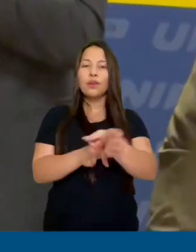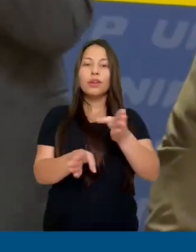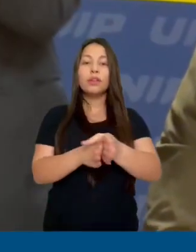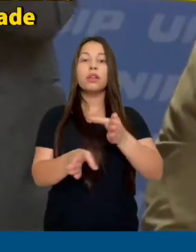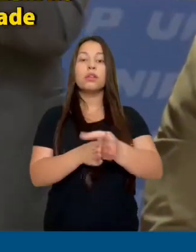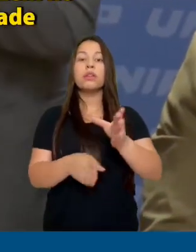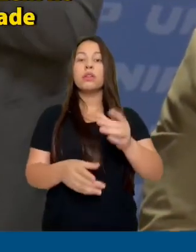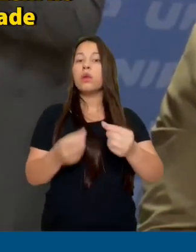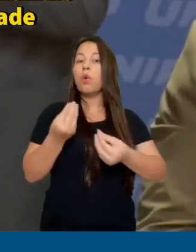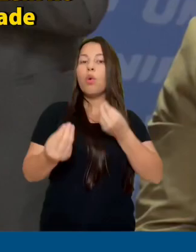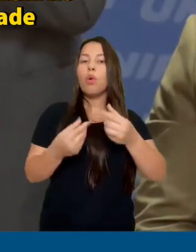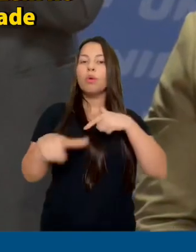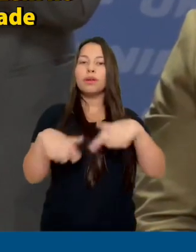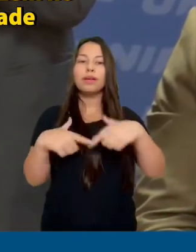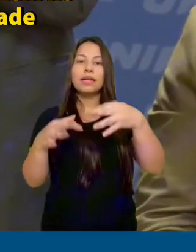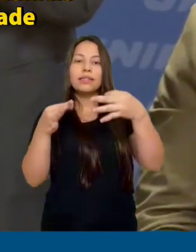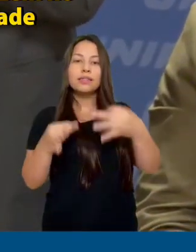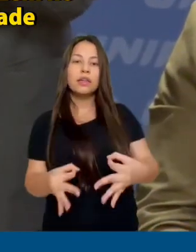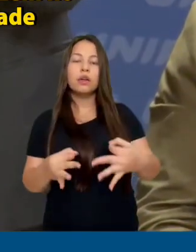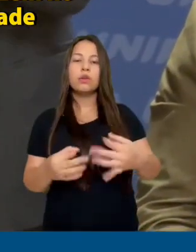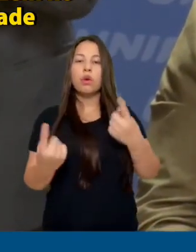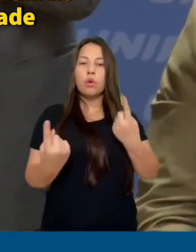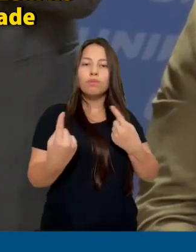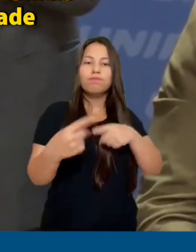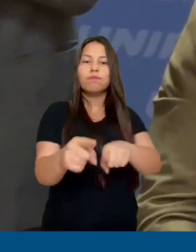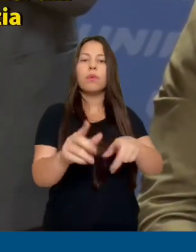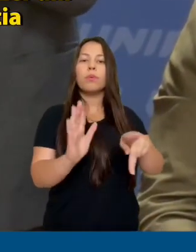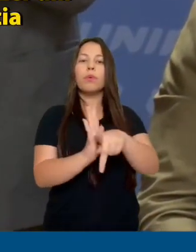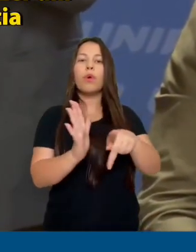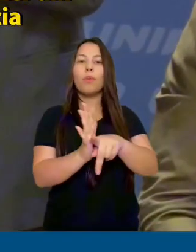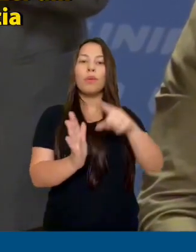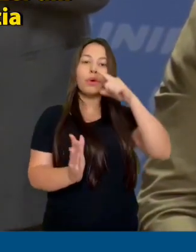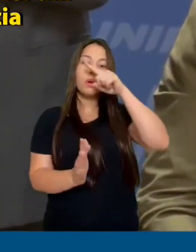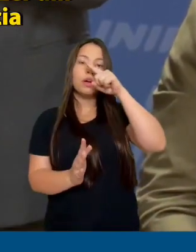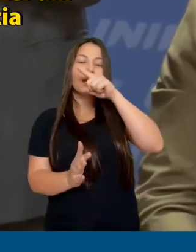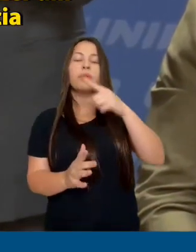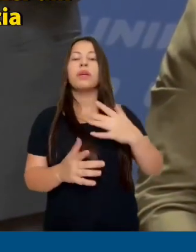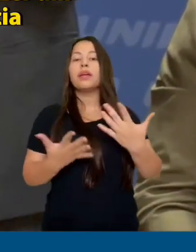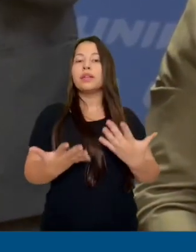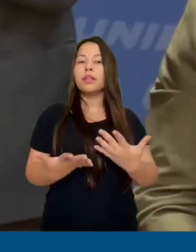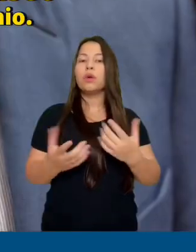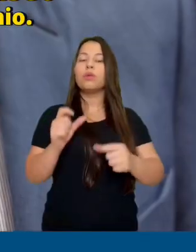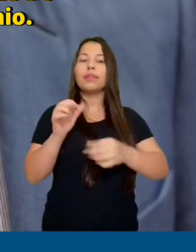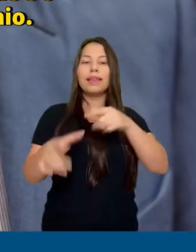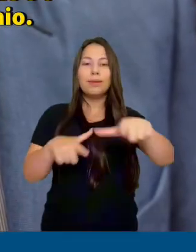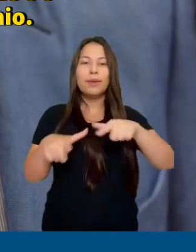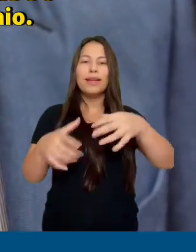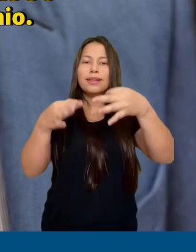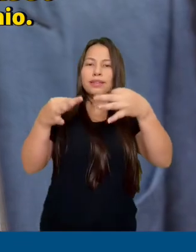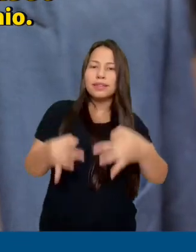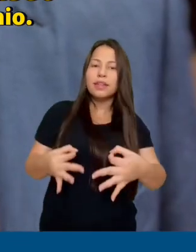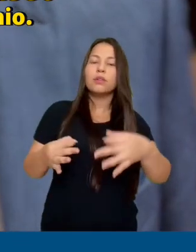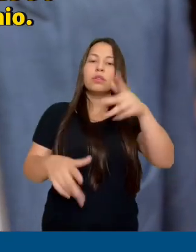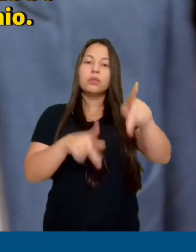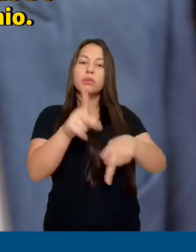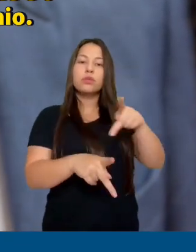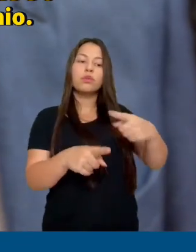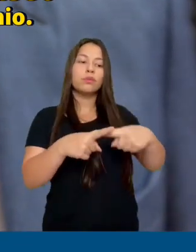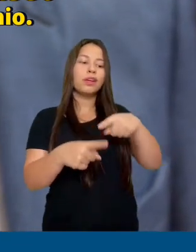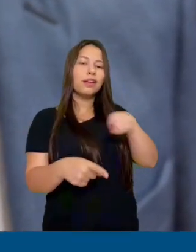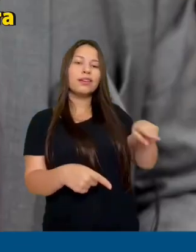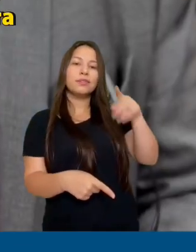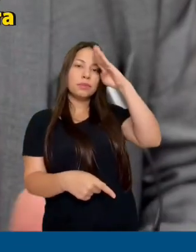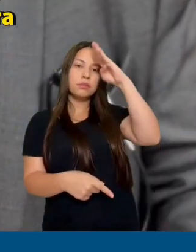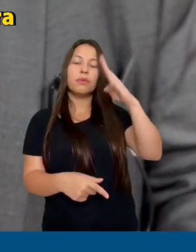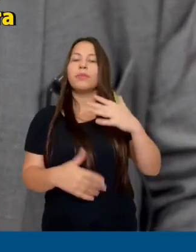nas ações, nas condutas que elas trazem no combate à criminalidade. Para que a gente possa fazer um trabalho de excelência e unidade em prol da população, que é o nosso